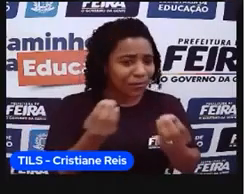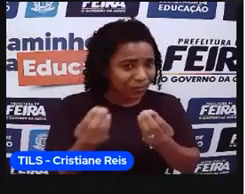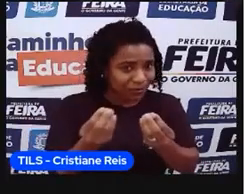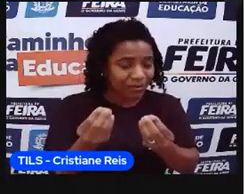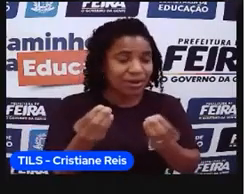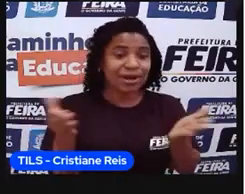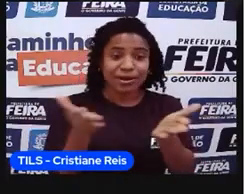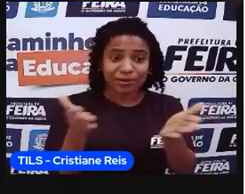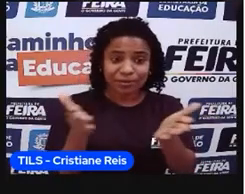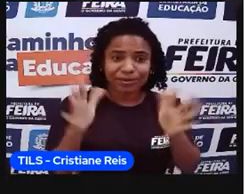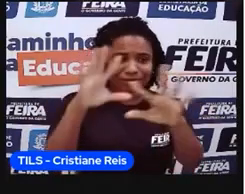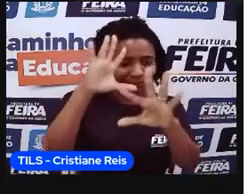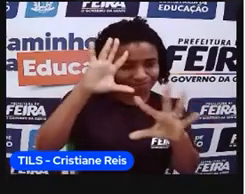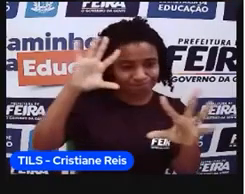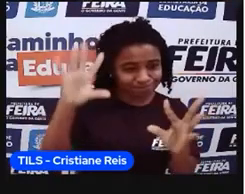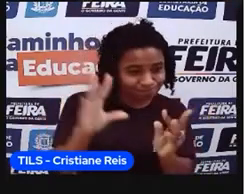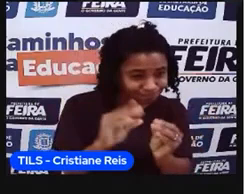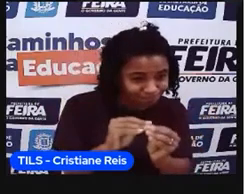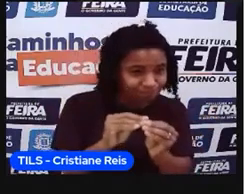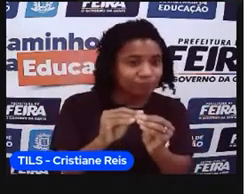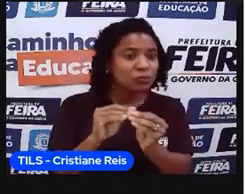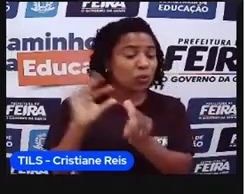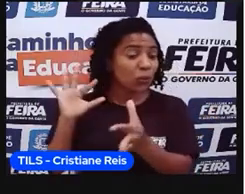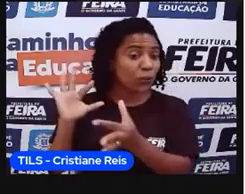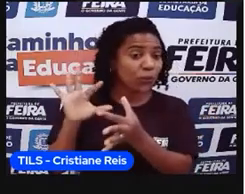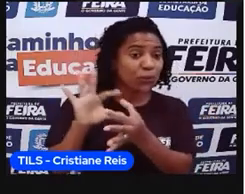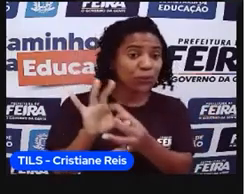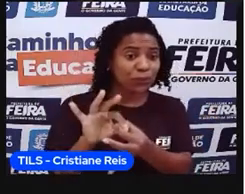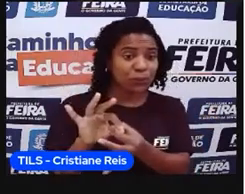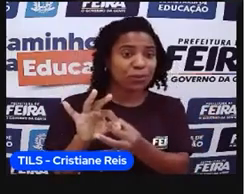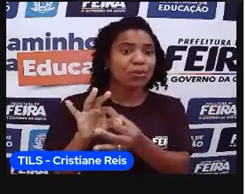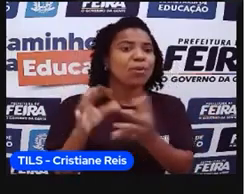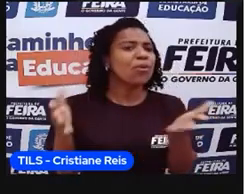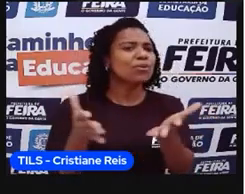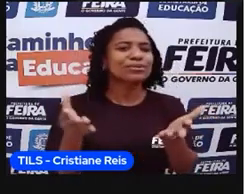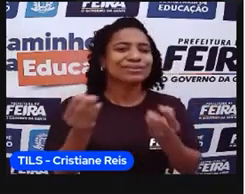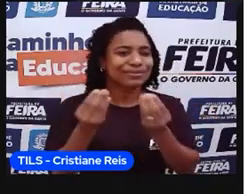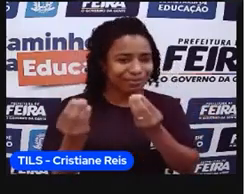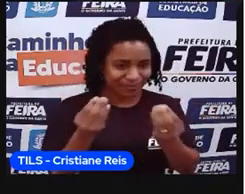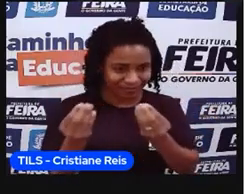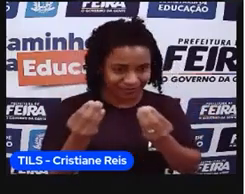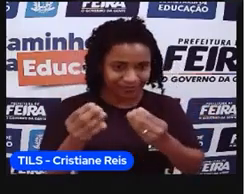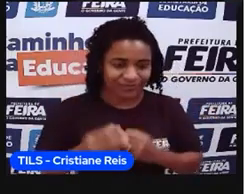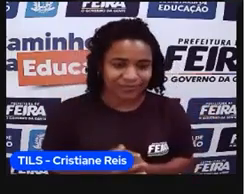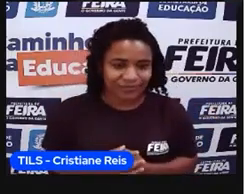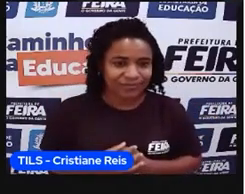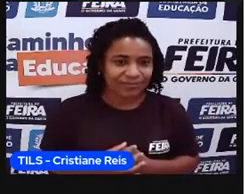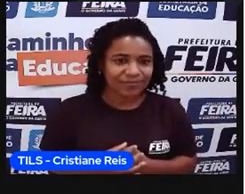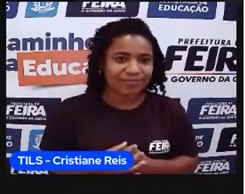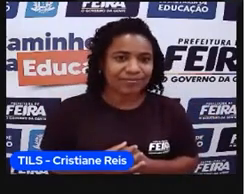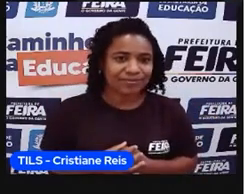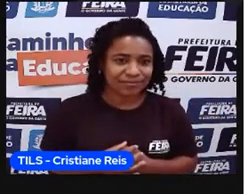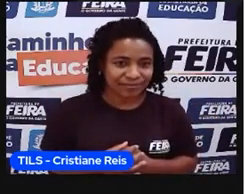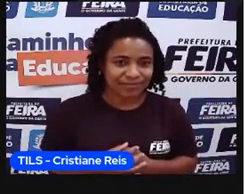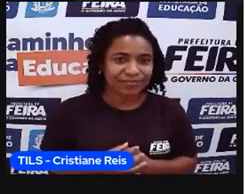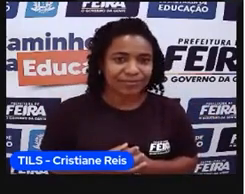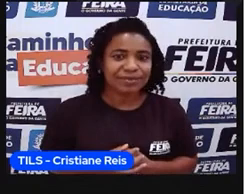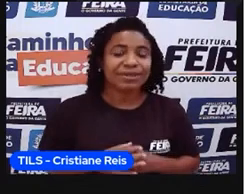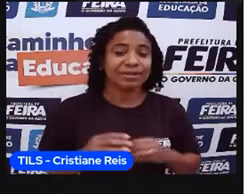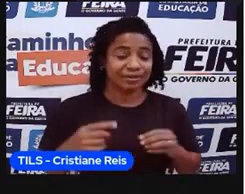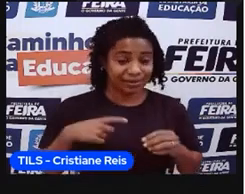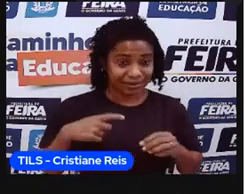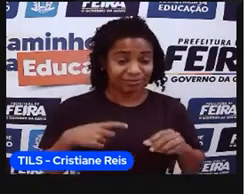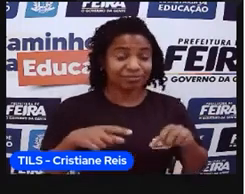digamos assim, uma visão geral, né? Do que será a aula de hoje. Ela está dividida, né? Entre esses quatro